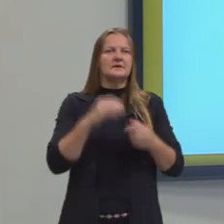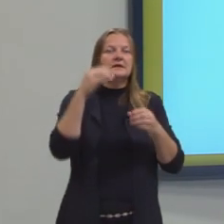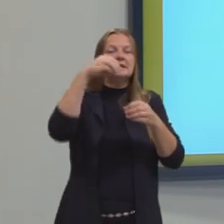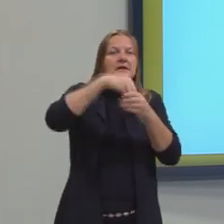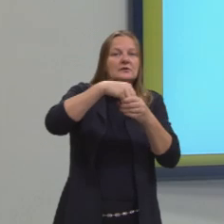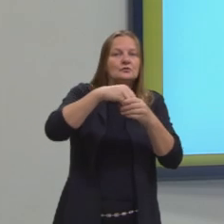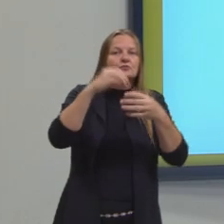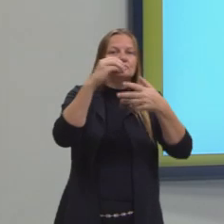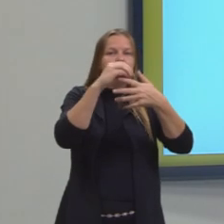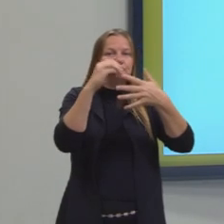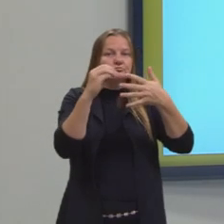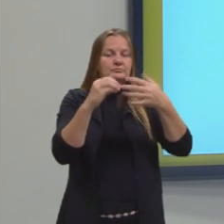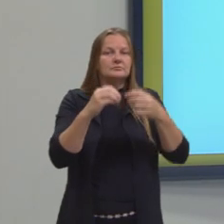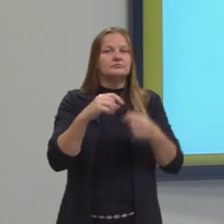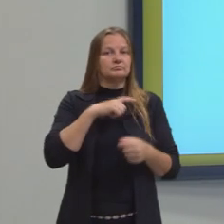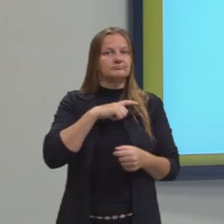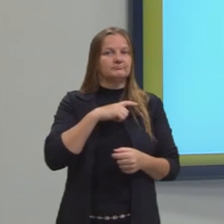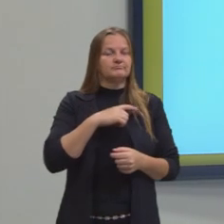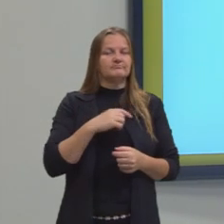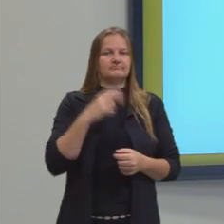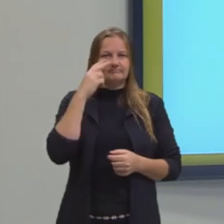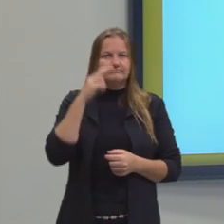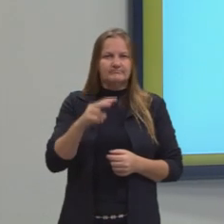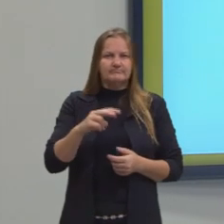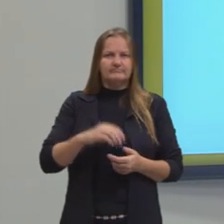que a gente, então, viu ali. Ok?